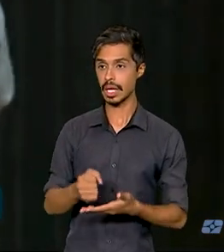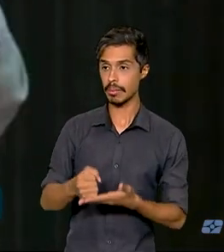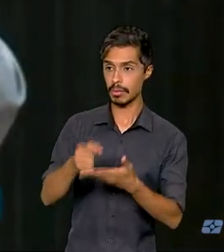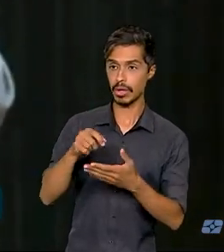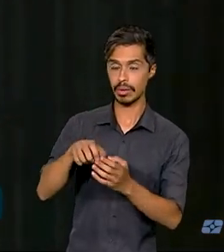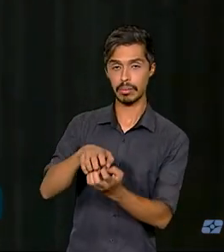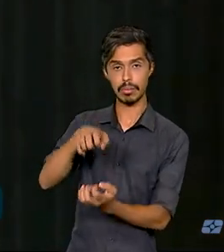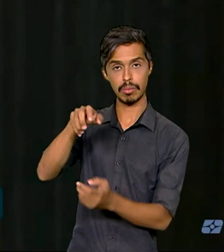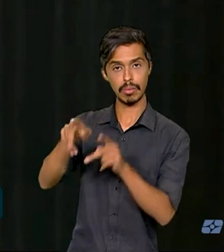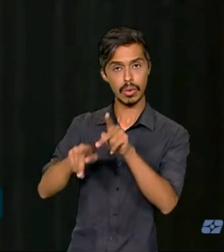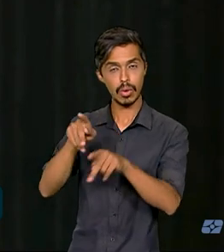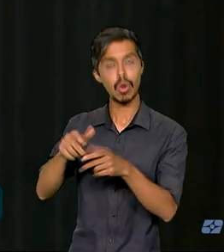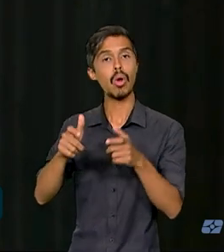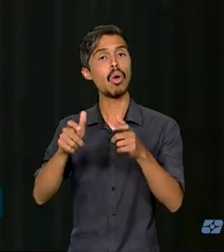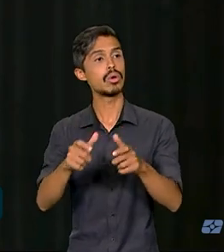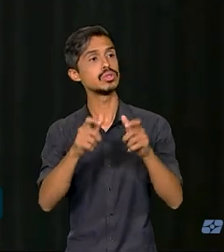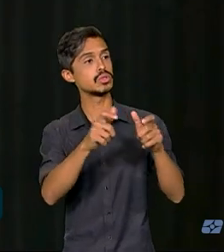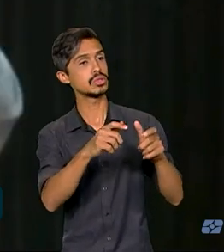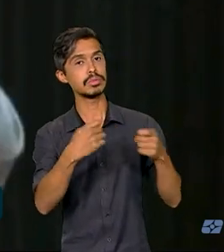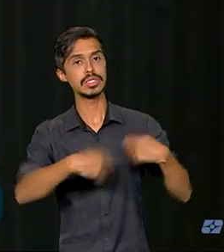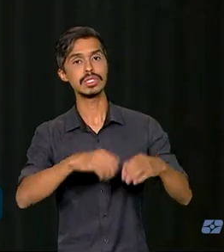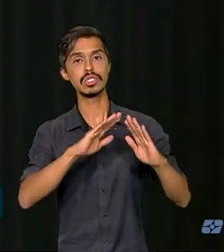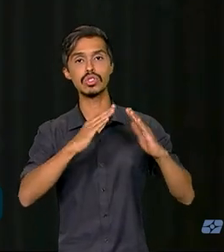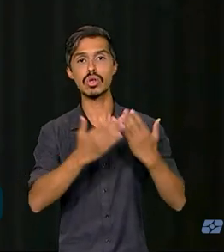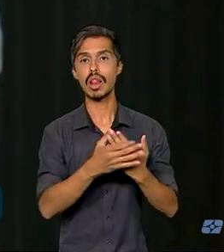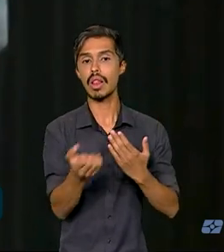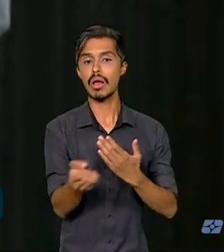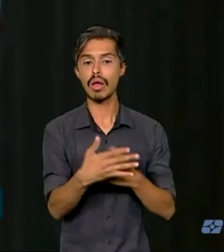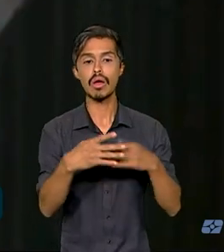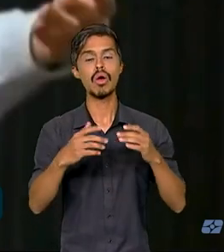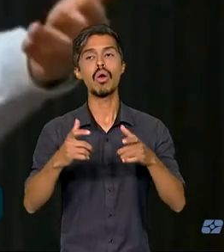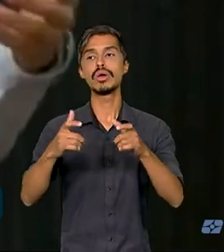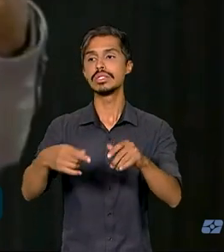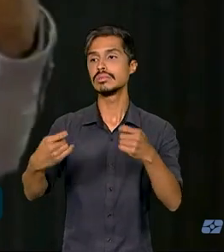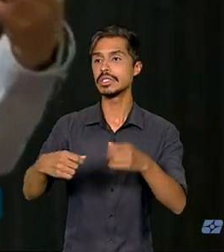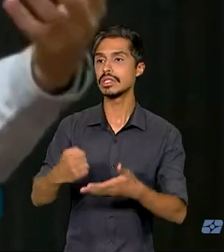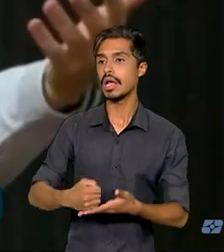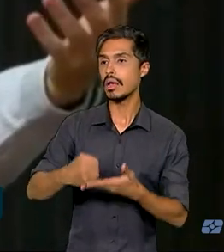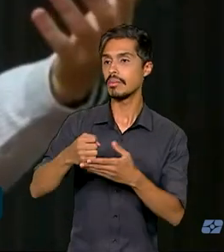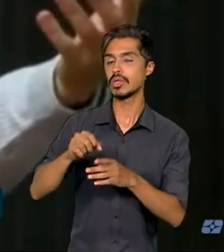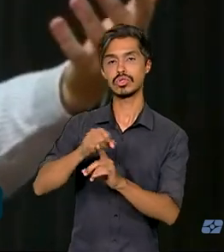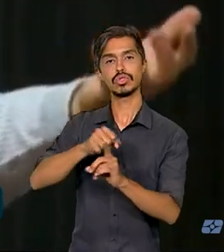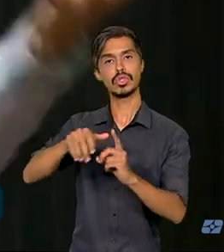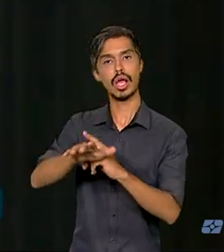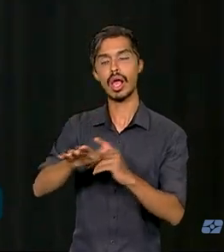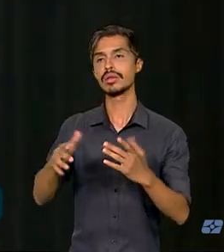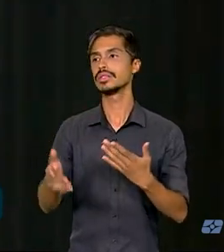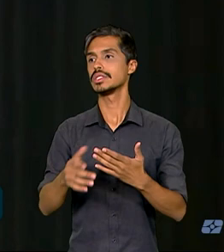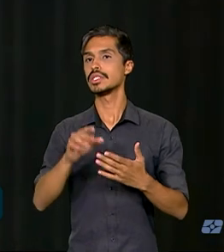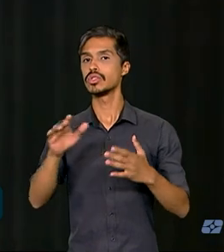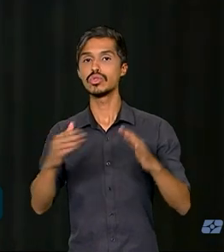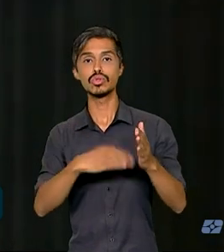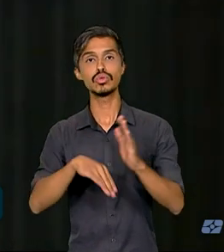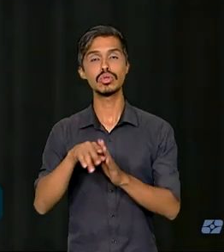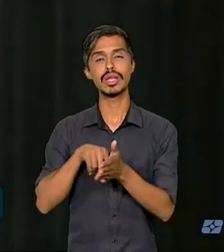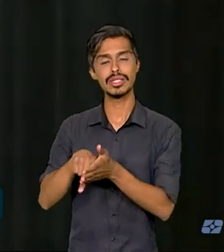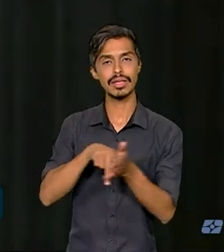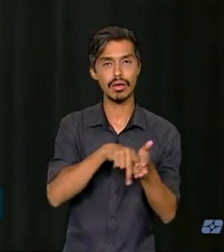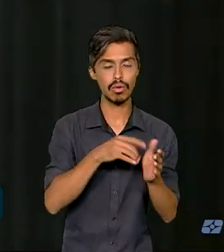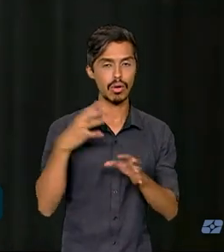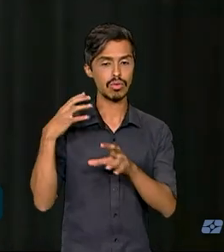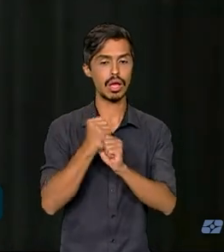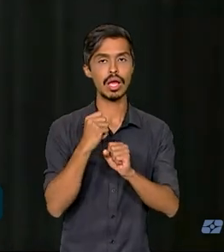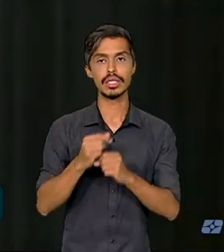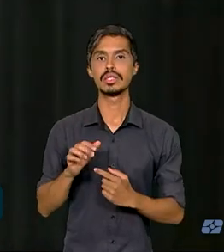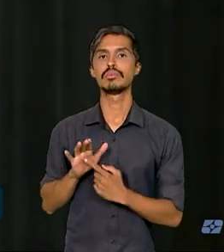idosa, onde a gente precisa de uma escola nova, onde a gente precisa de um equipamento de assistência social, o Censo é que vai oferecer suporte